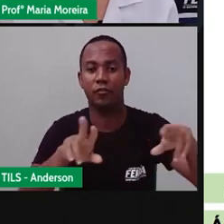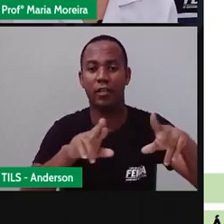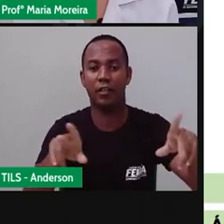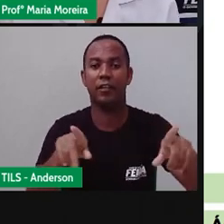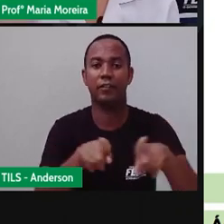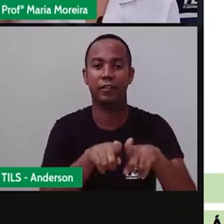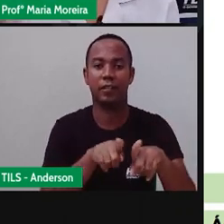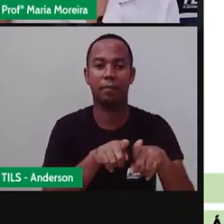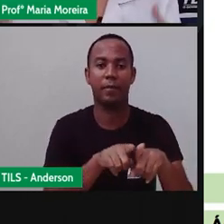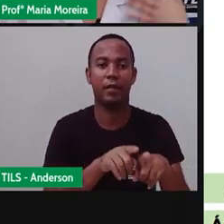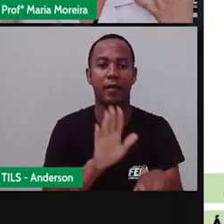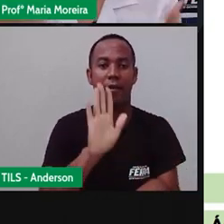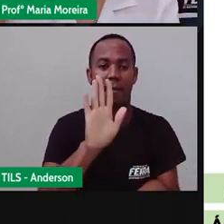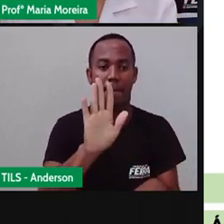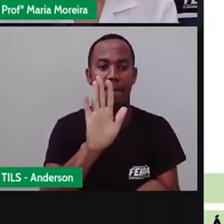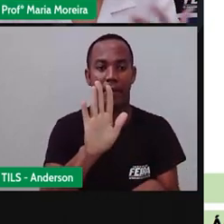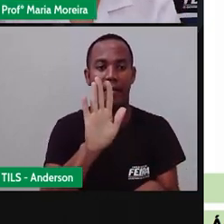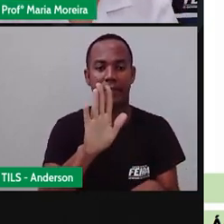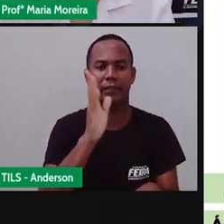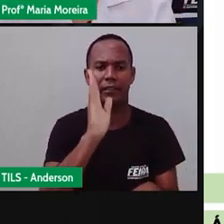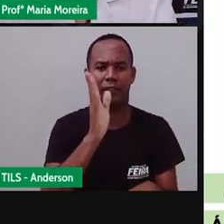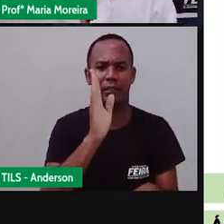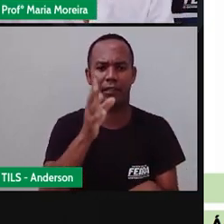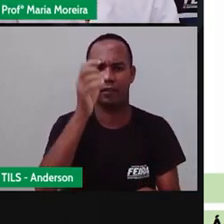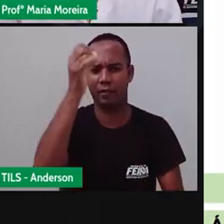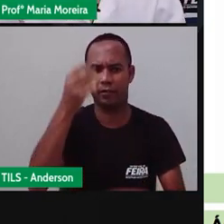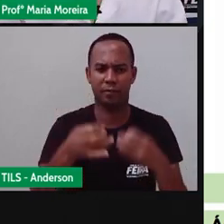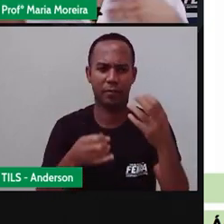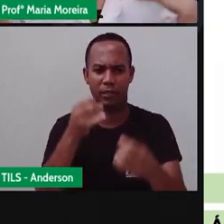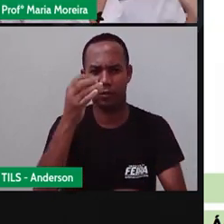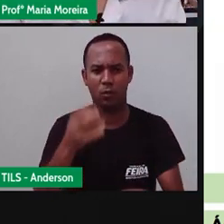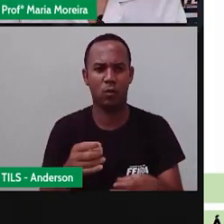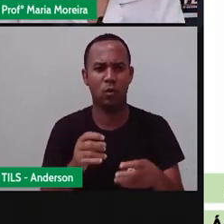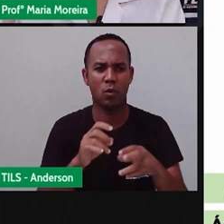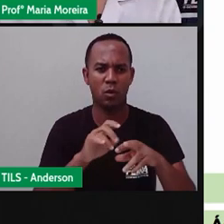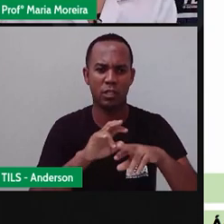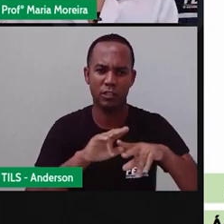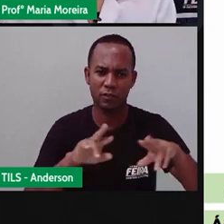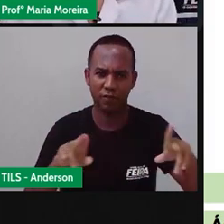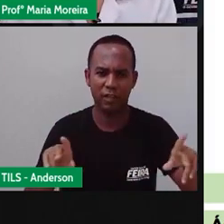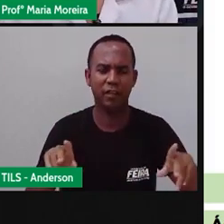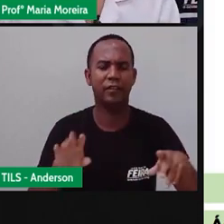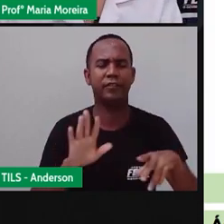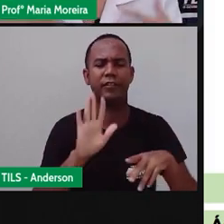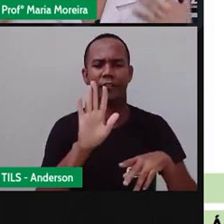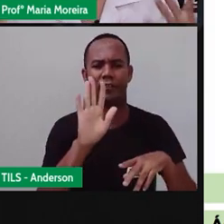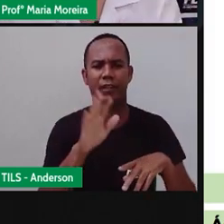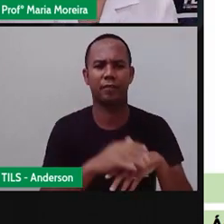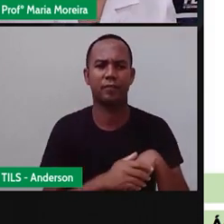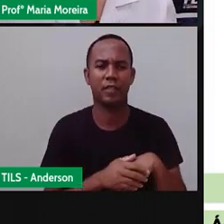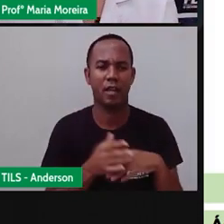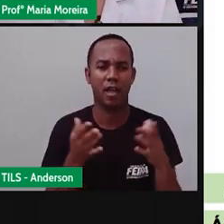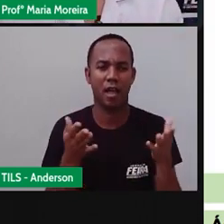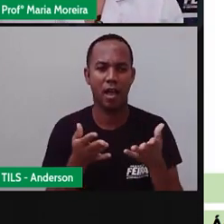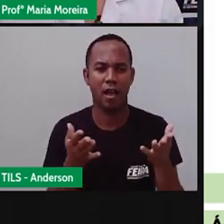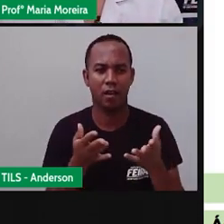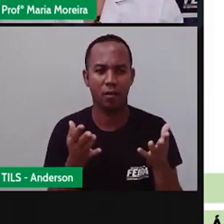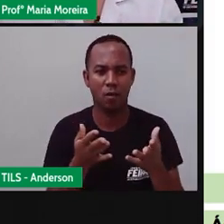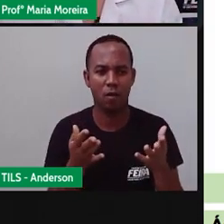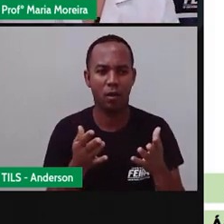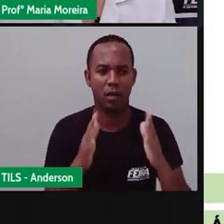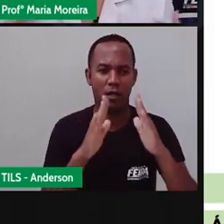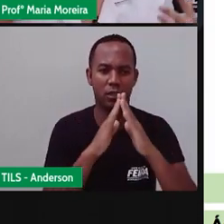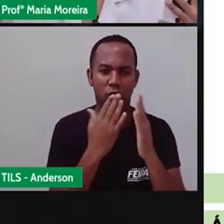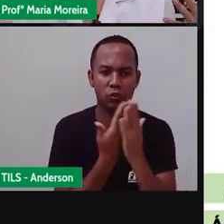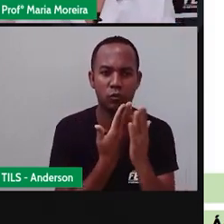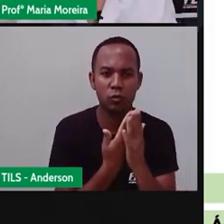Mas, a gente já falou aí algumas coisas na aula de linguagens, sobre os nomes, não foi isso? E vamos aqui agora, na nossa aula